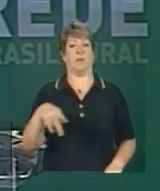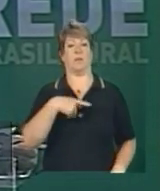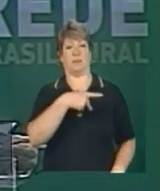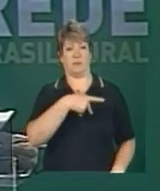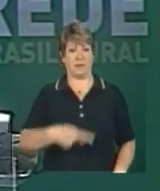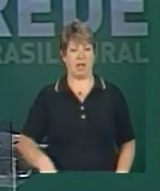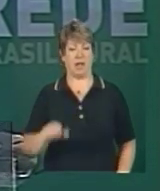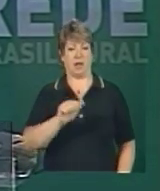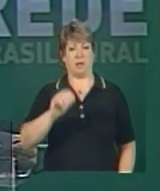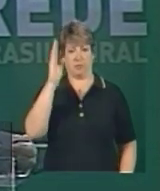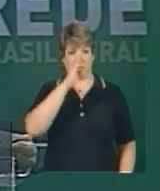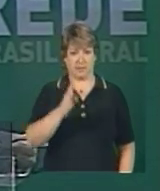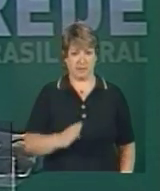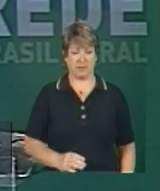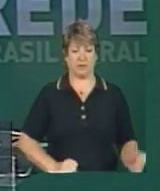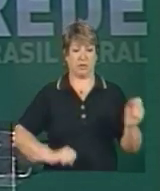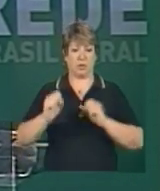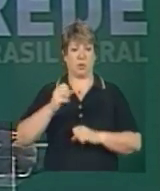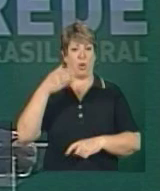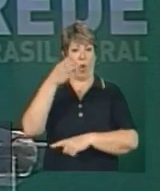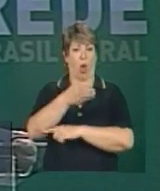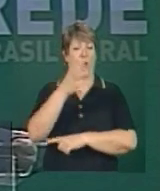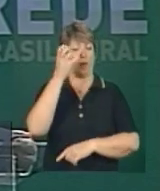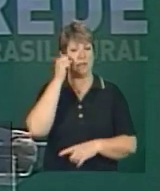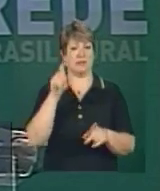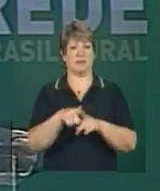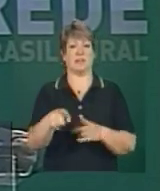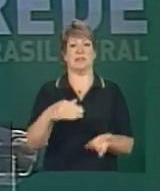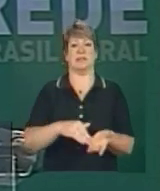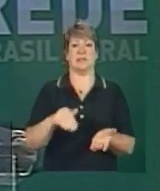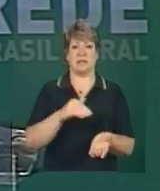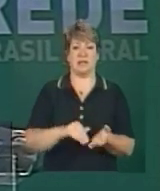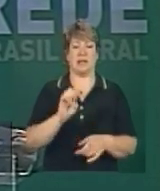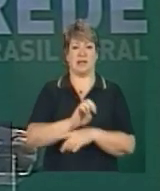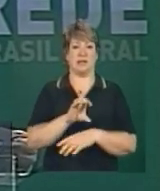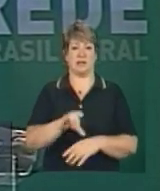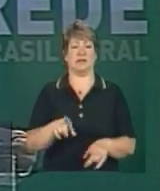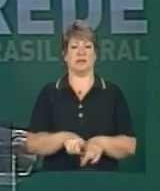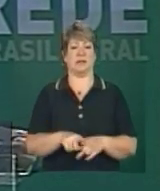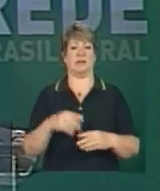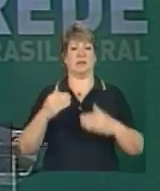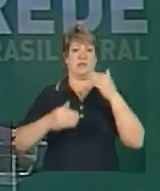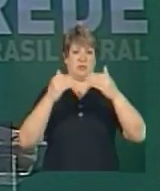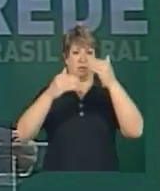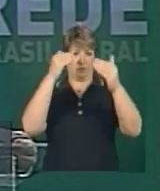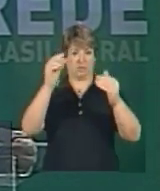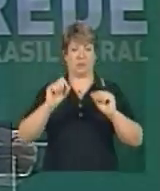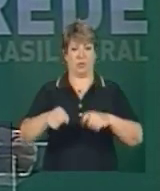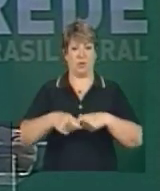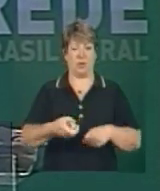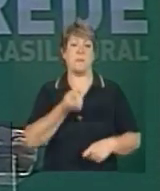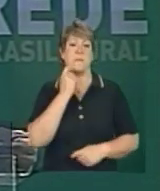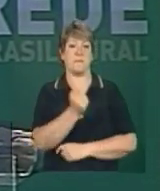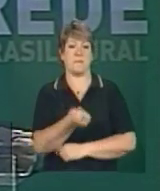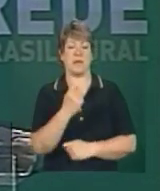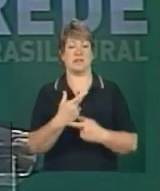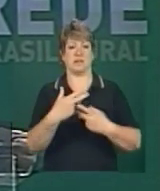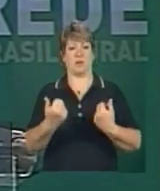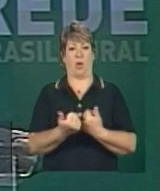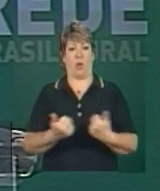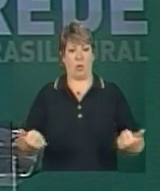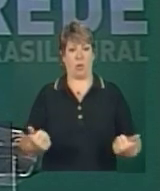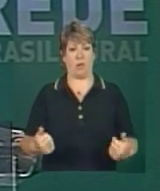Associação Brasileira da Indústria de Hotéis, secretário estadual de Desenvolvimento Rural Pesca, Cooperativismo,